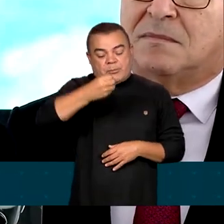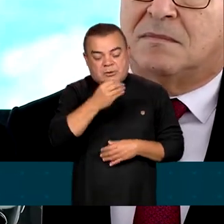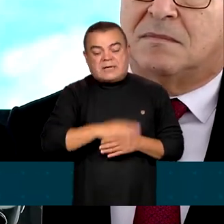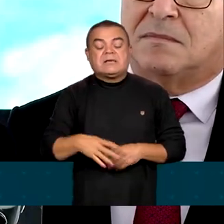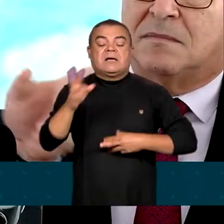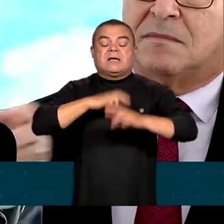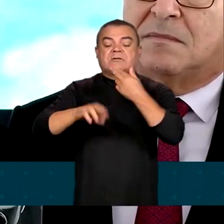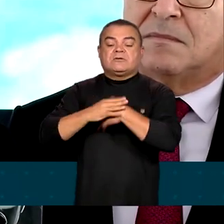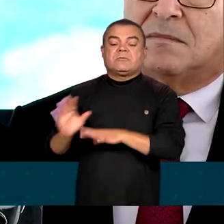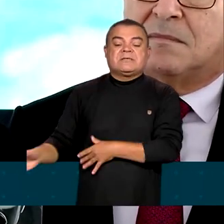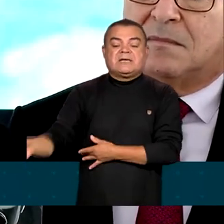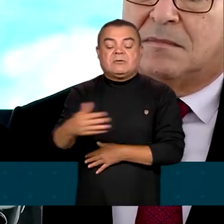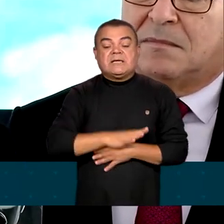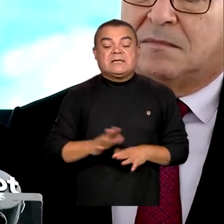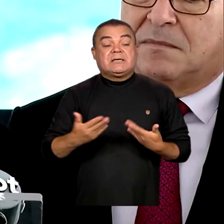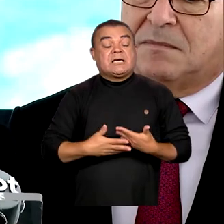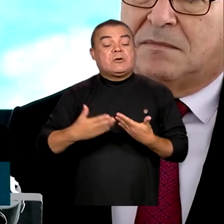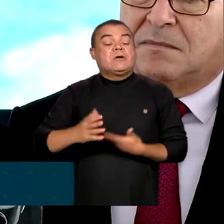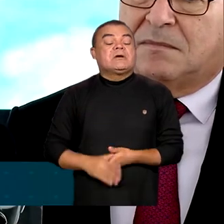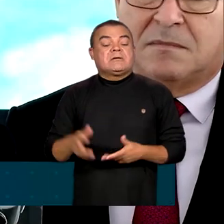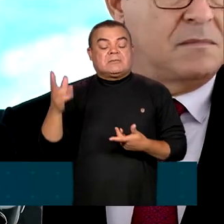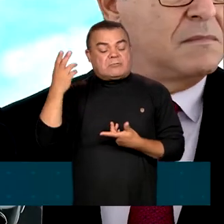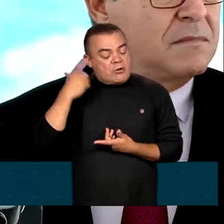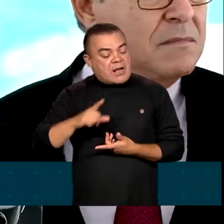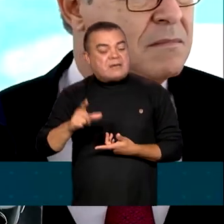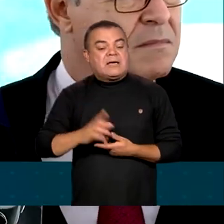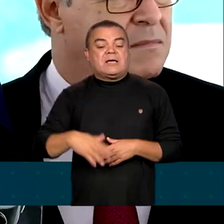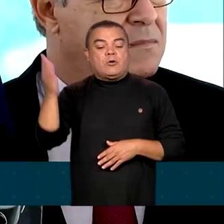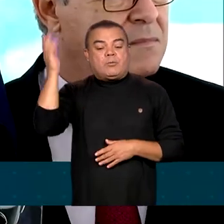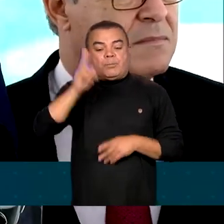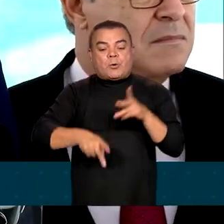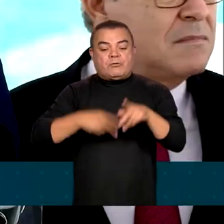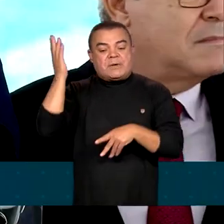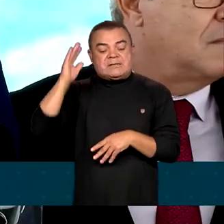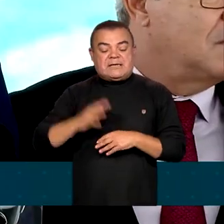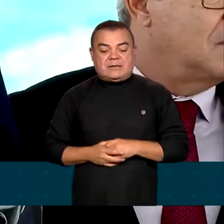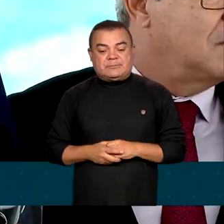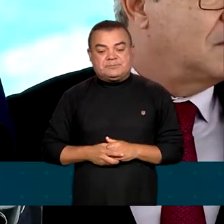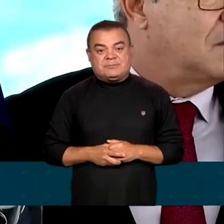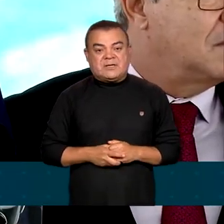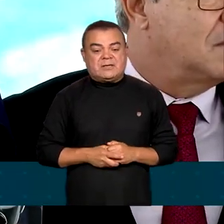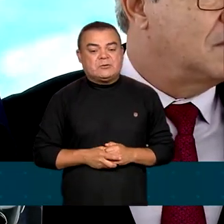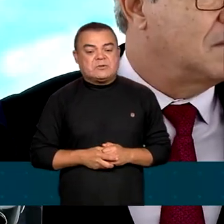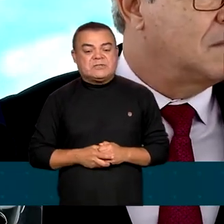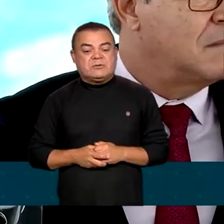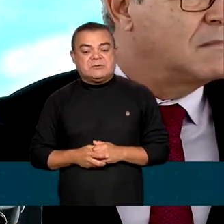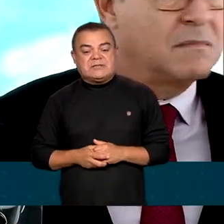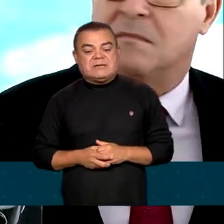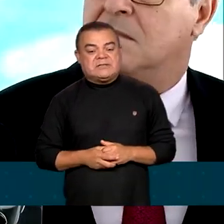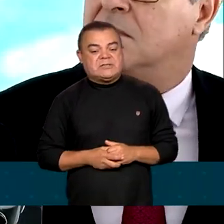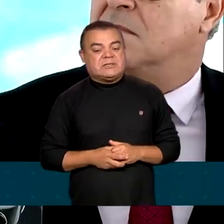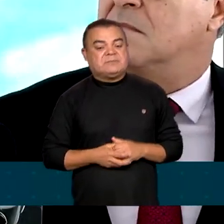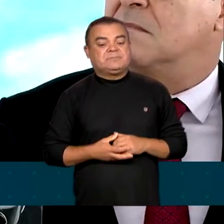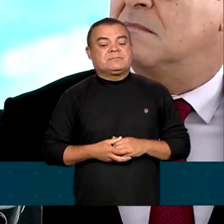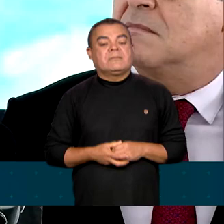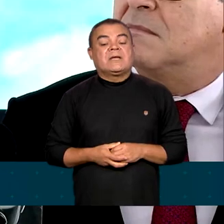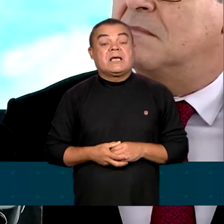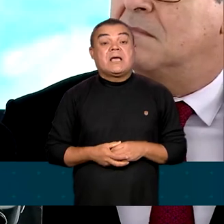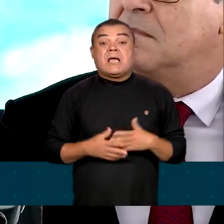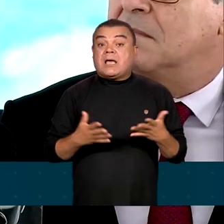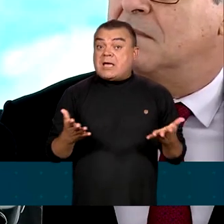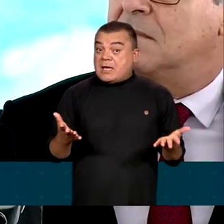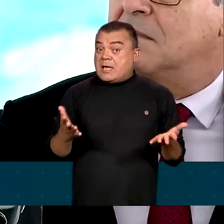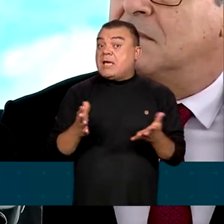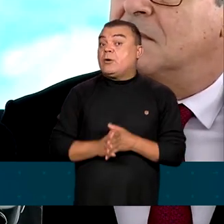relações comerciais e quem vai ganhar com isso é o povo brasileiro. Essa foi uma